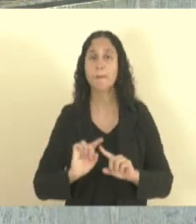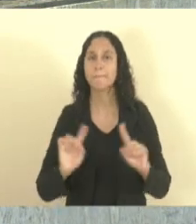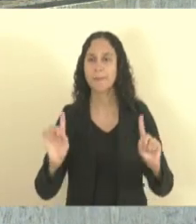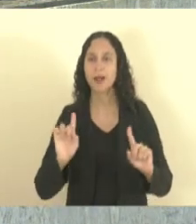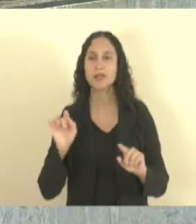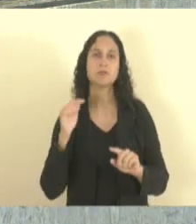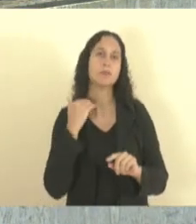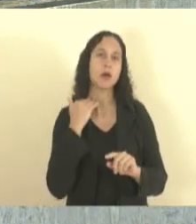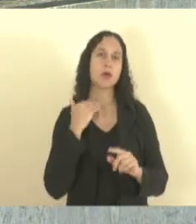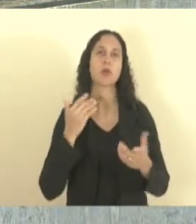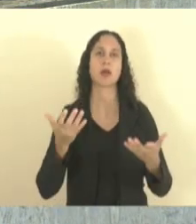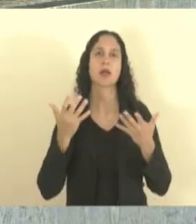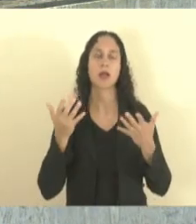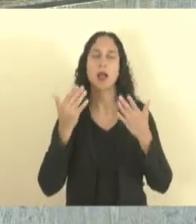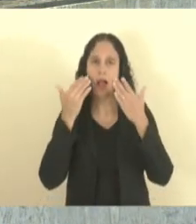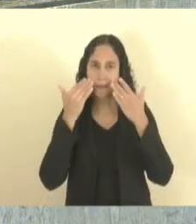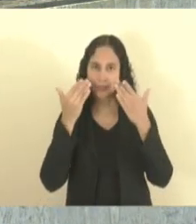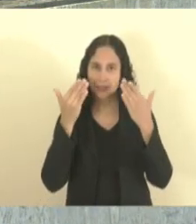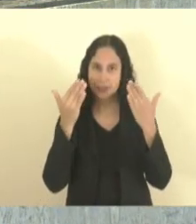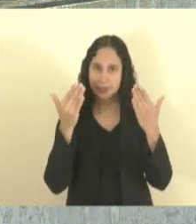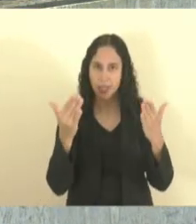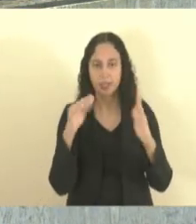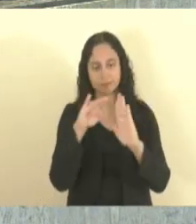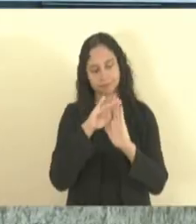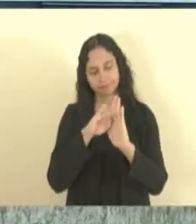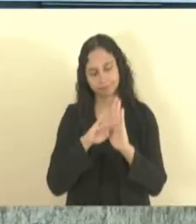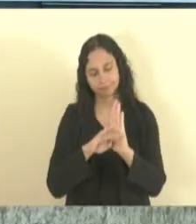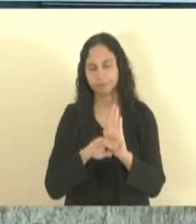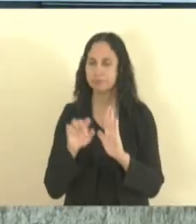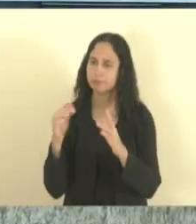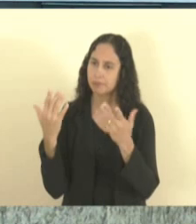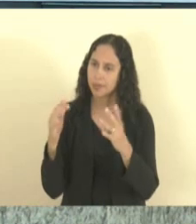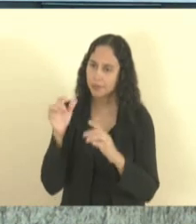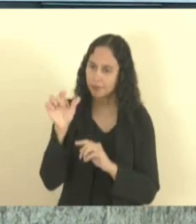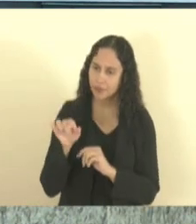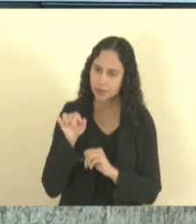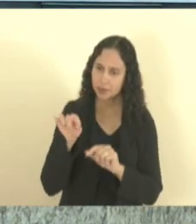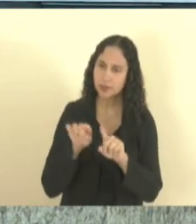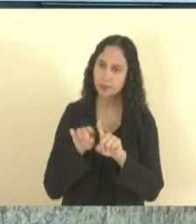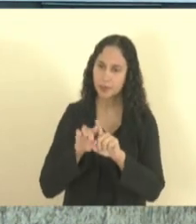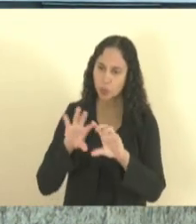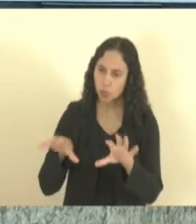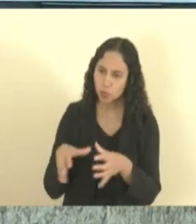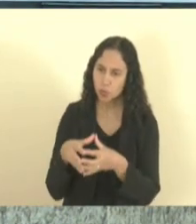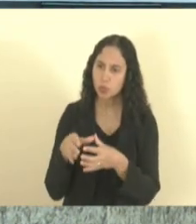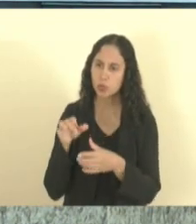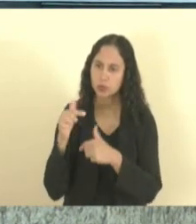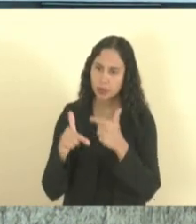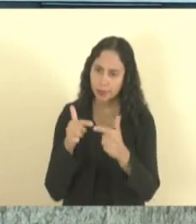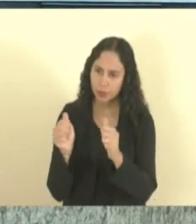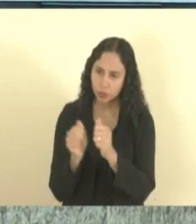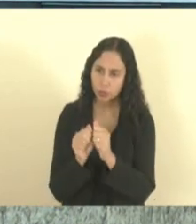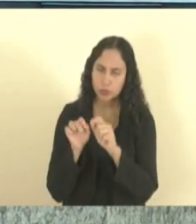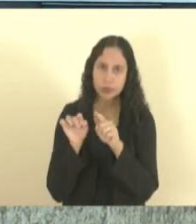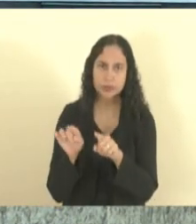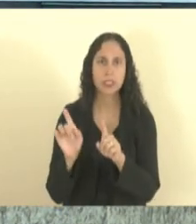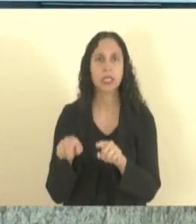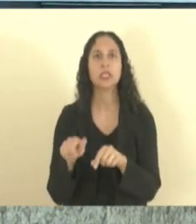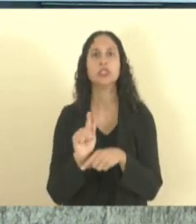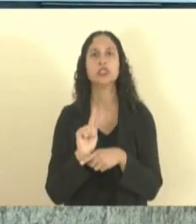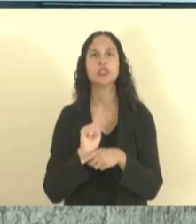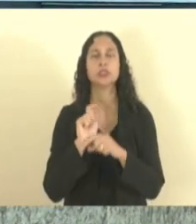do Nordeste vem aqui então eu parabenizo você e sua equipe aqui presente que dá um sinal claro de uma gestão